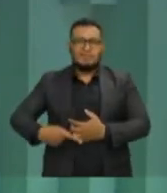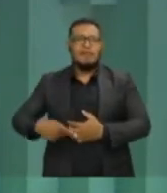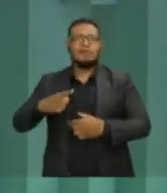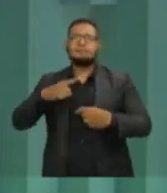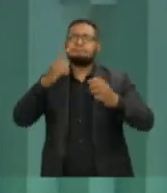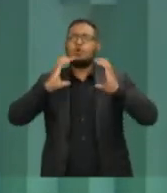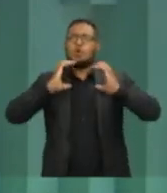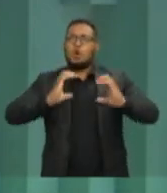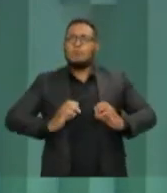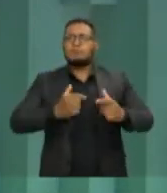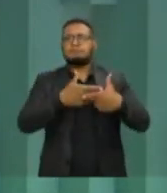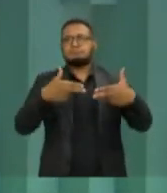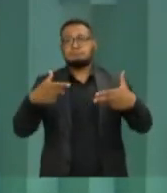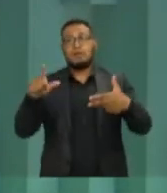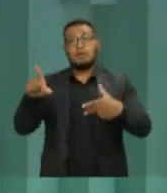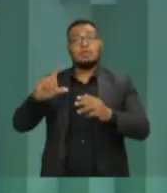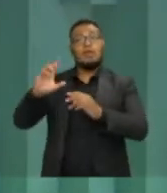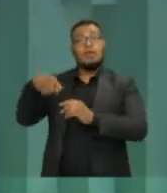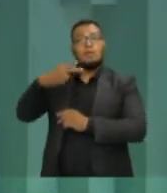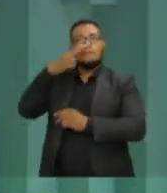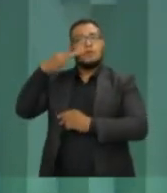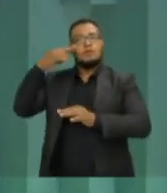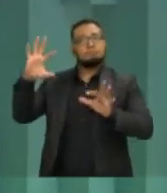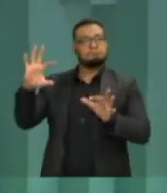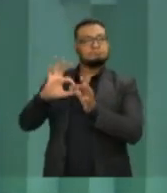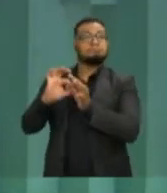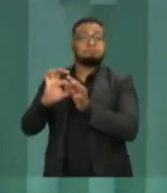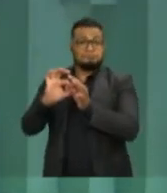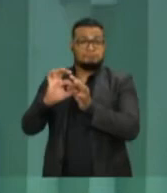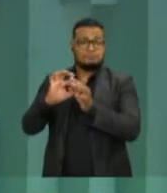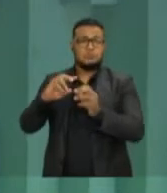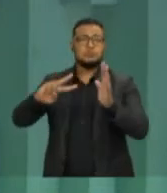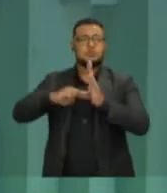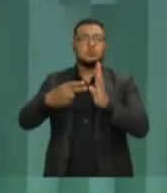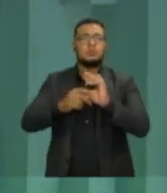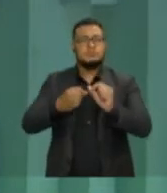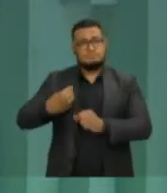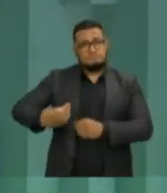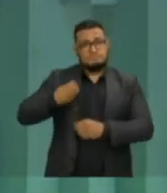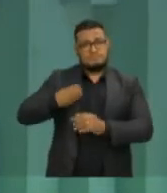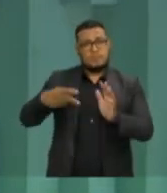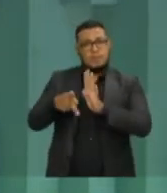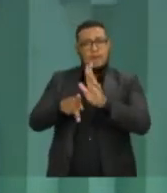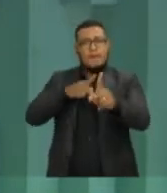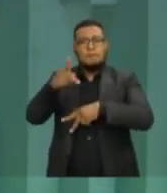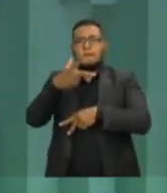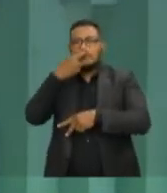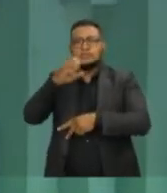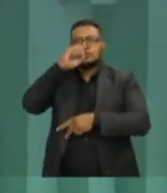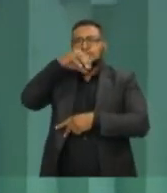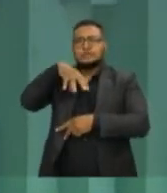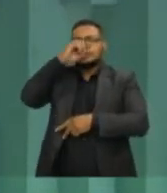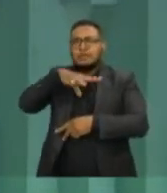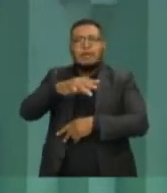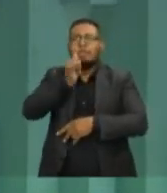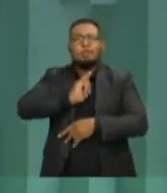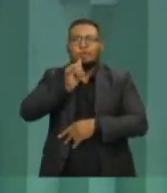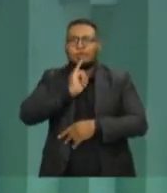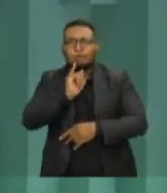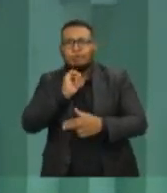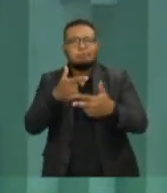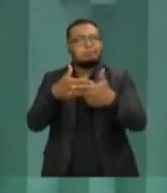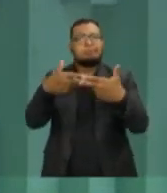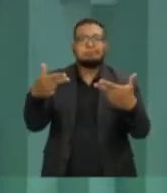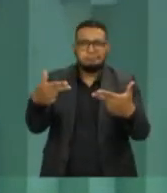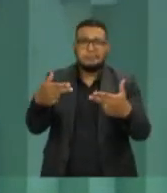nosso adversário aqui. Temos um presidente, vou repetir, que desdenha da vida do povo. É uma gripezinha. E nós temos um candidato, inclusive,